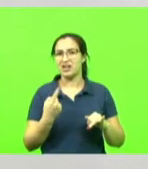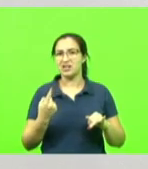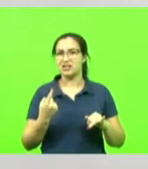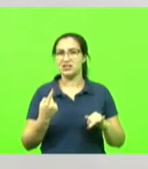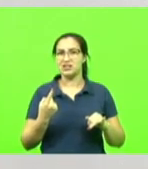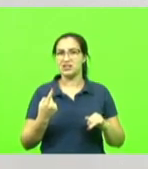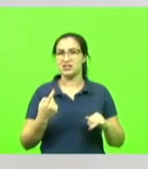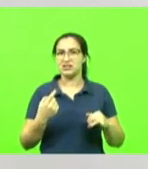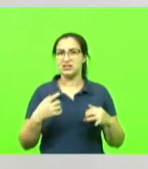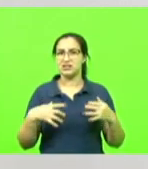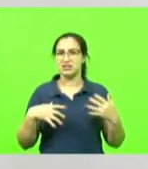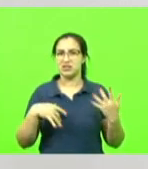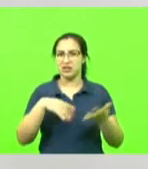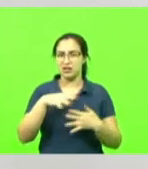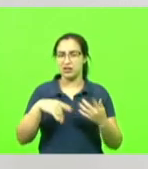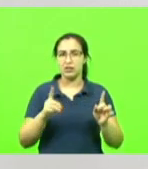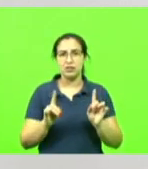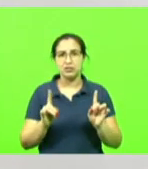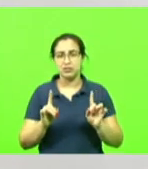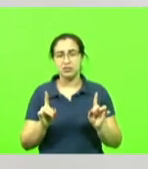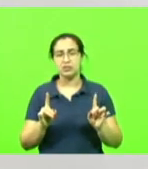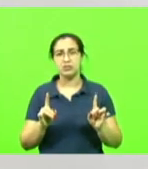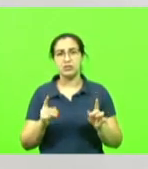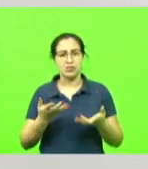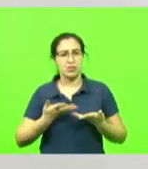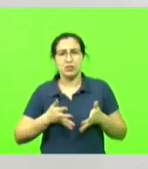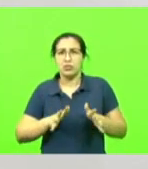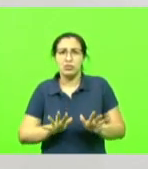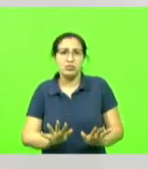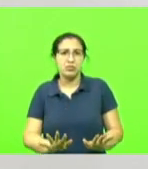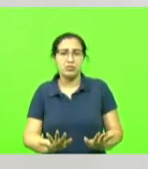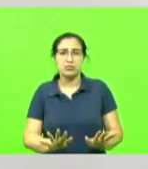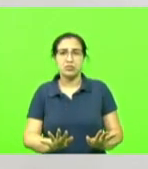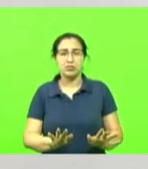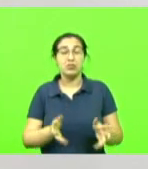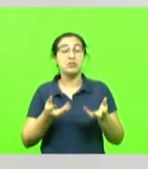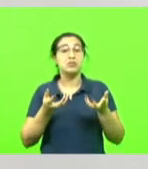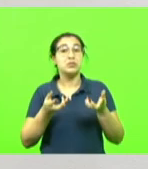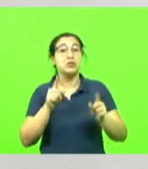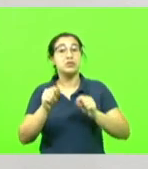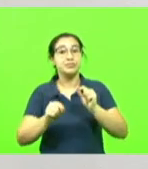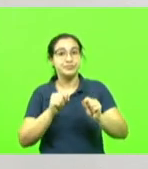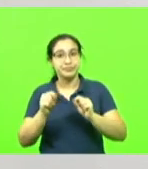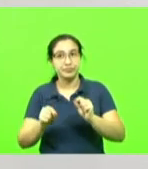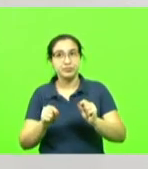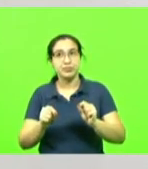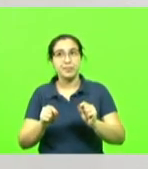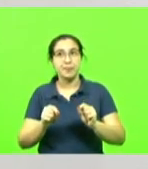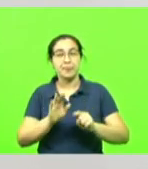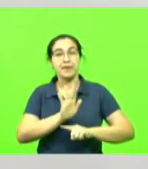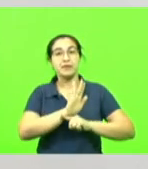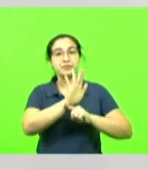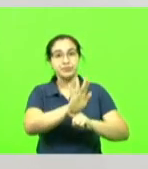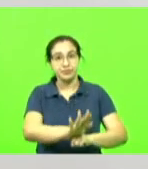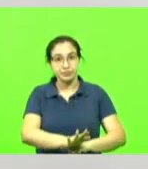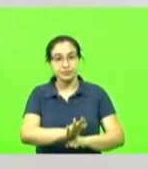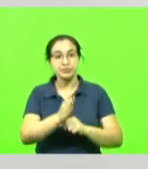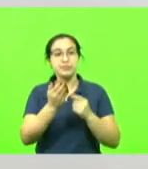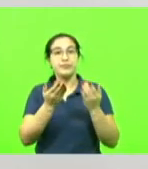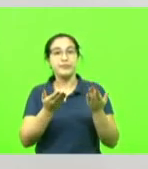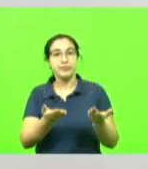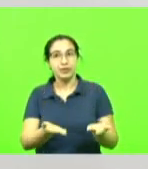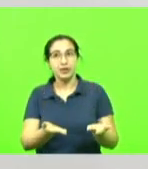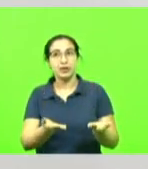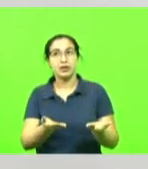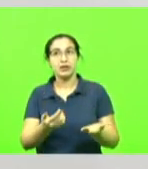Você é contra? Fala assim, eu não gosto de, eu quero beneficiar as classes que mais recebem mesmo, eu sou,